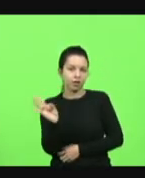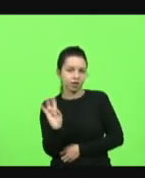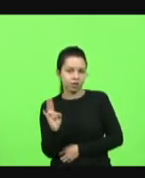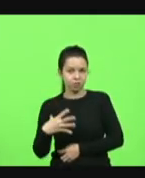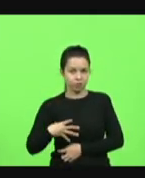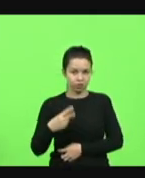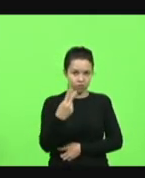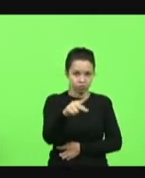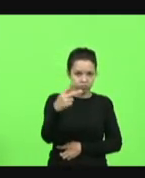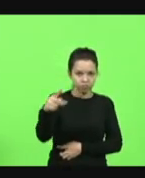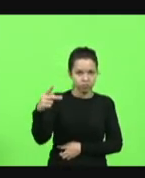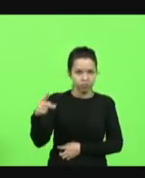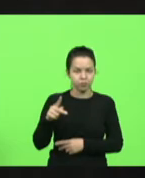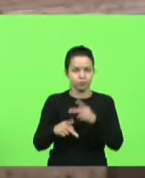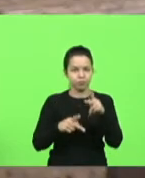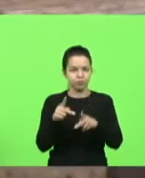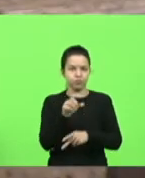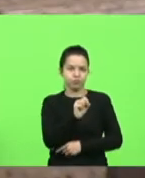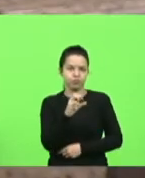vocês catarinenses